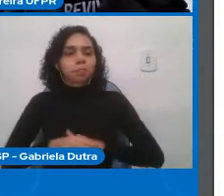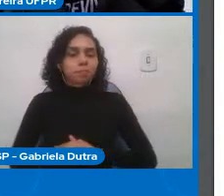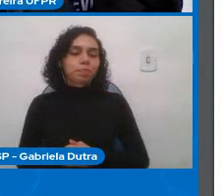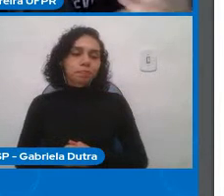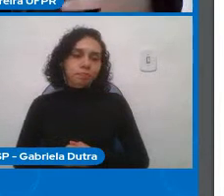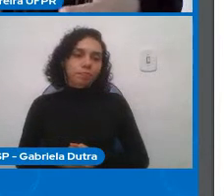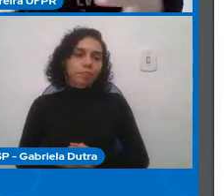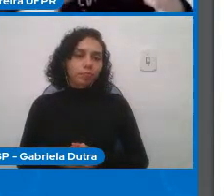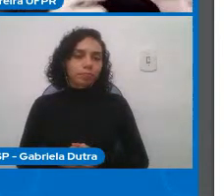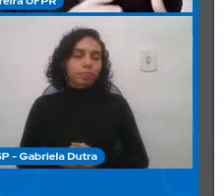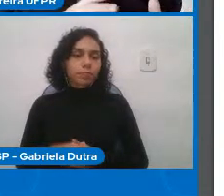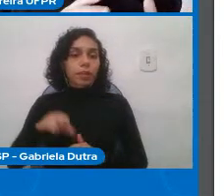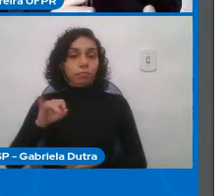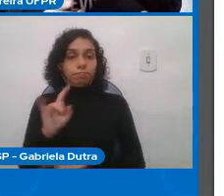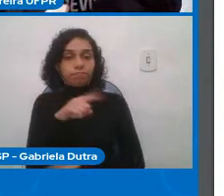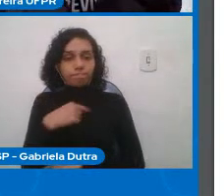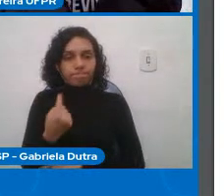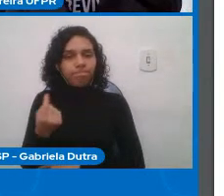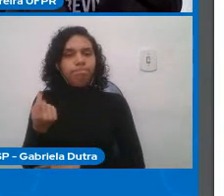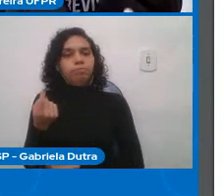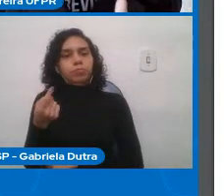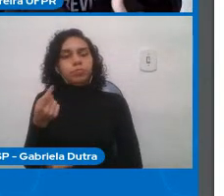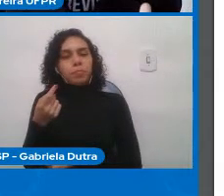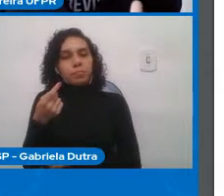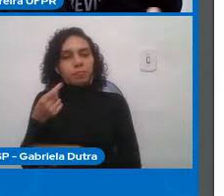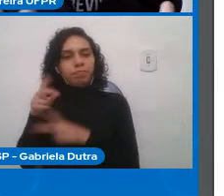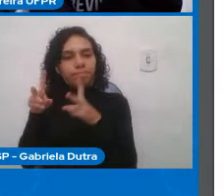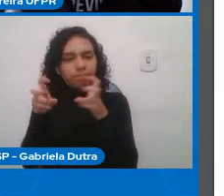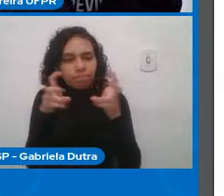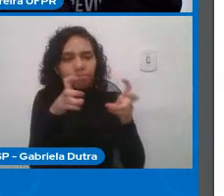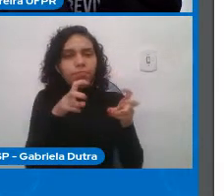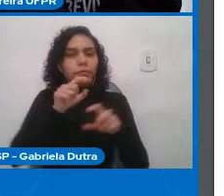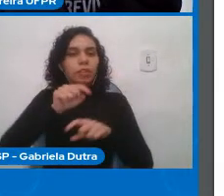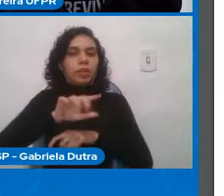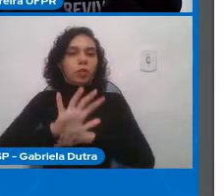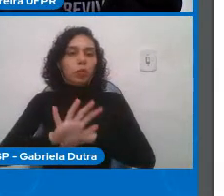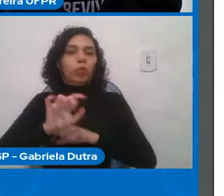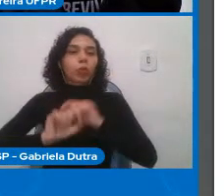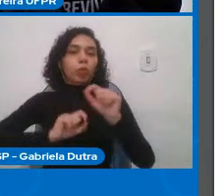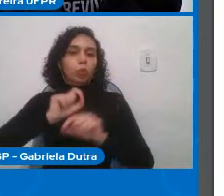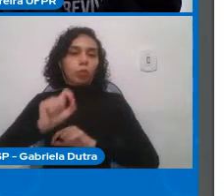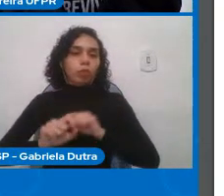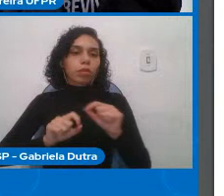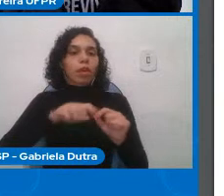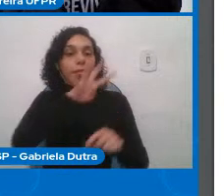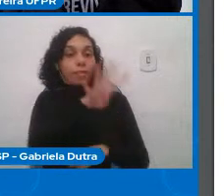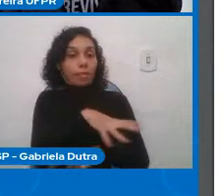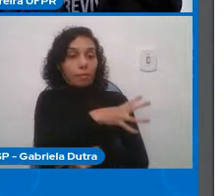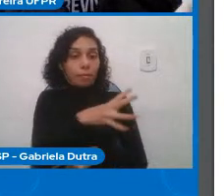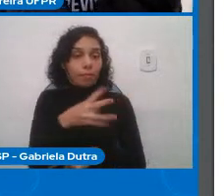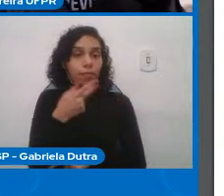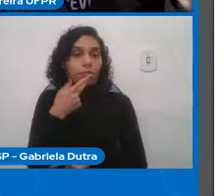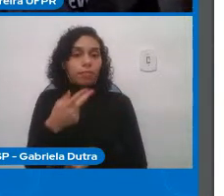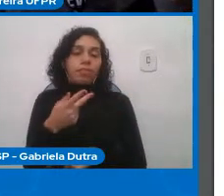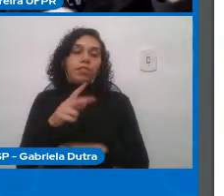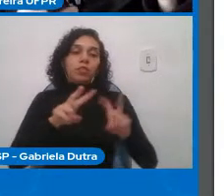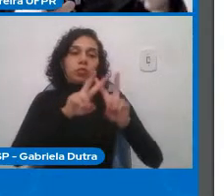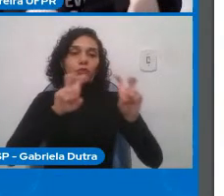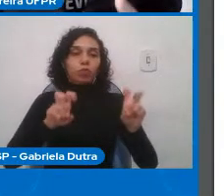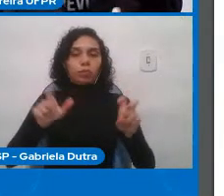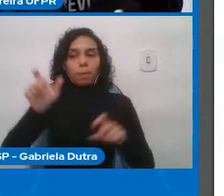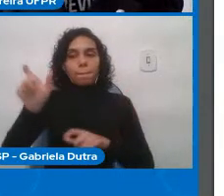isso na tabela que é feito relação é falado sobre usuários de organizações dentro desse